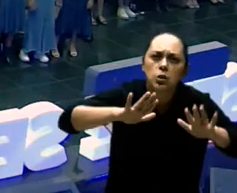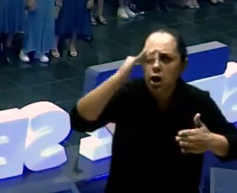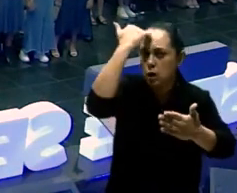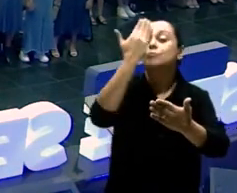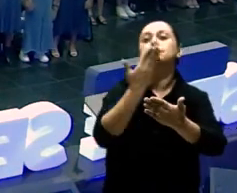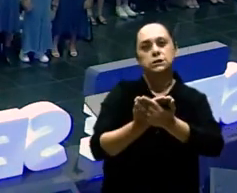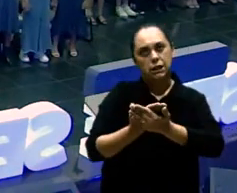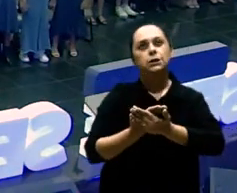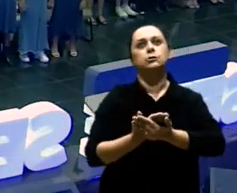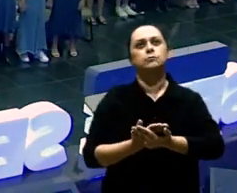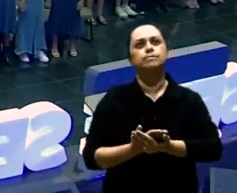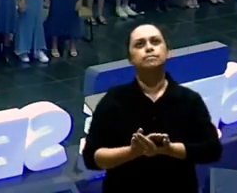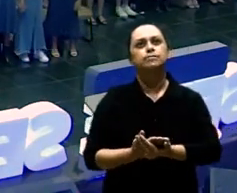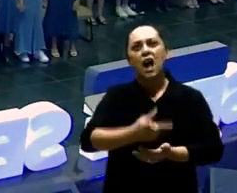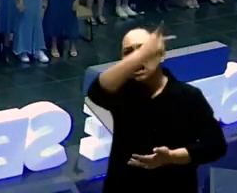Que estão Aí em cima